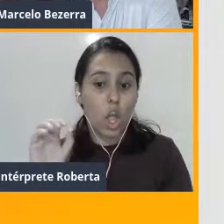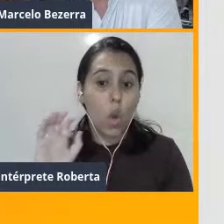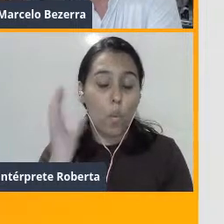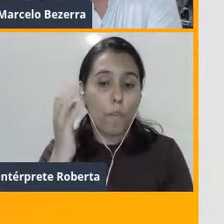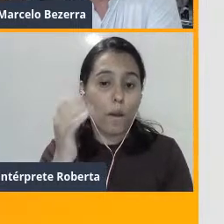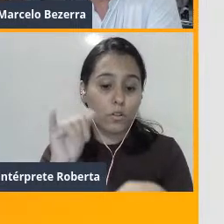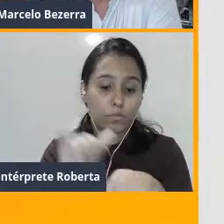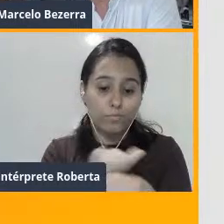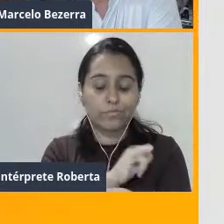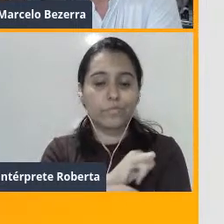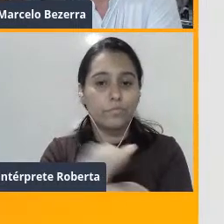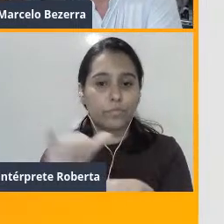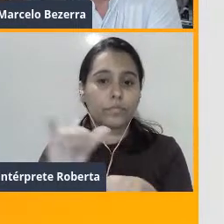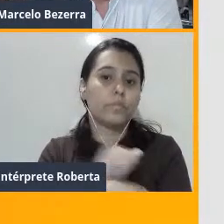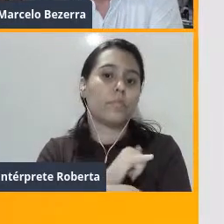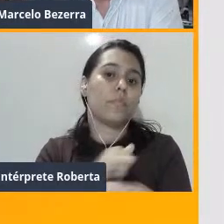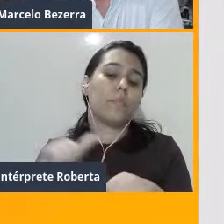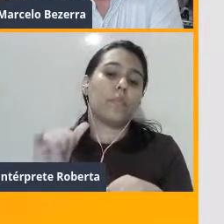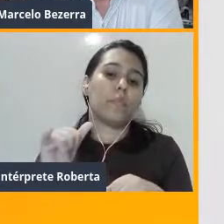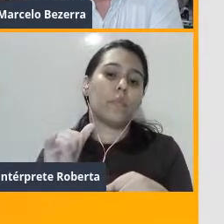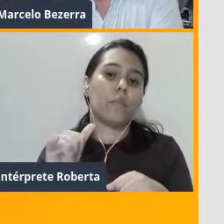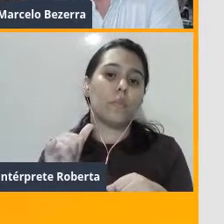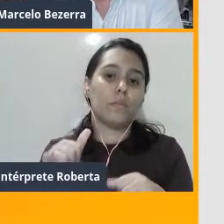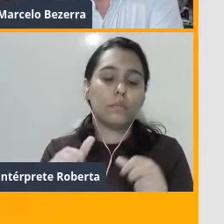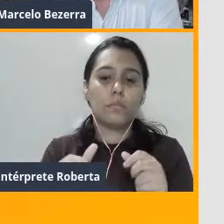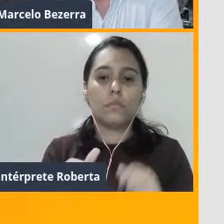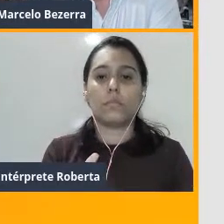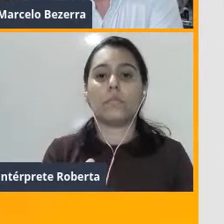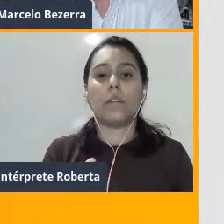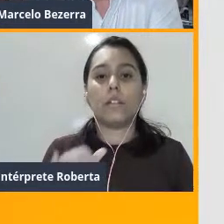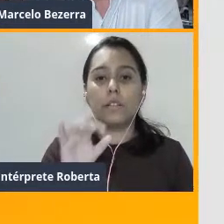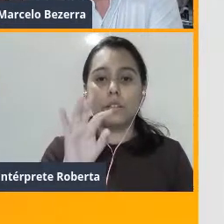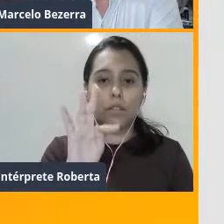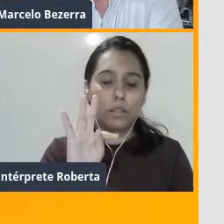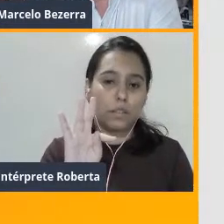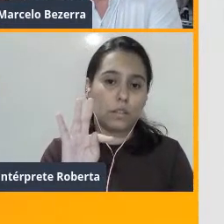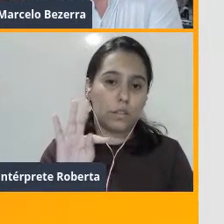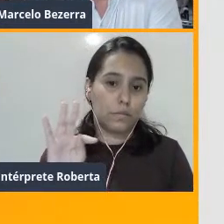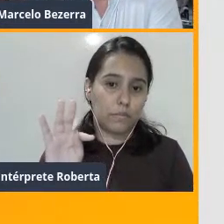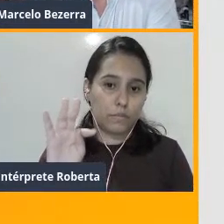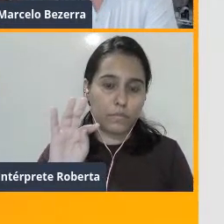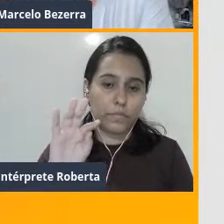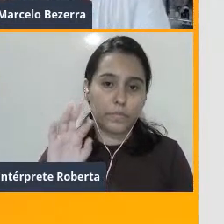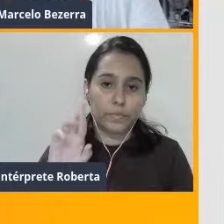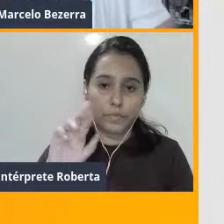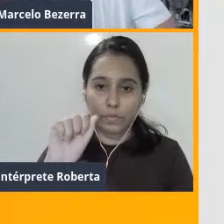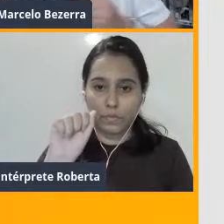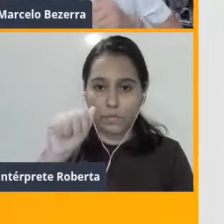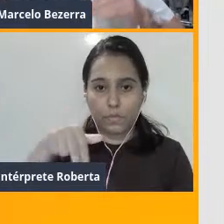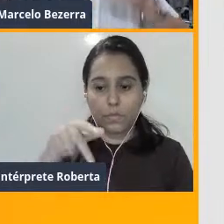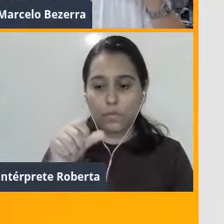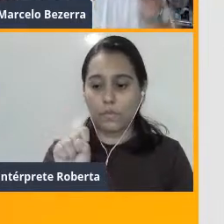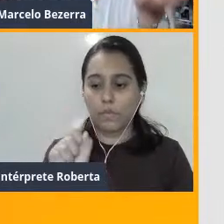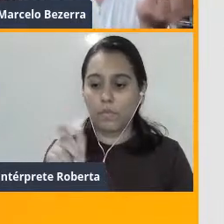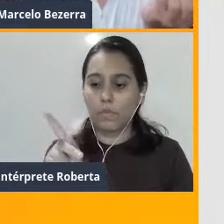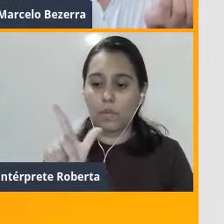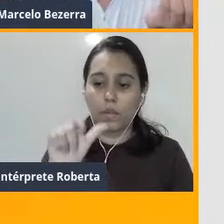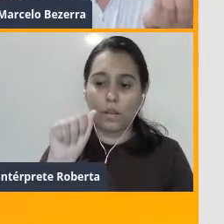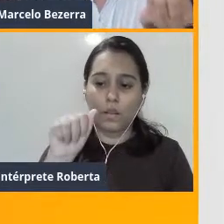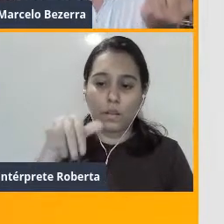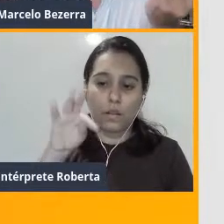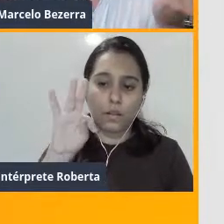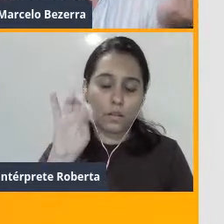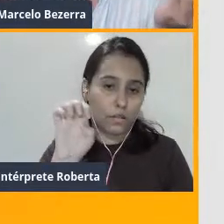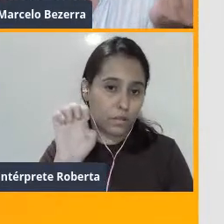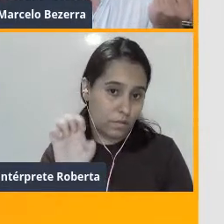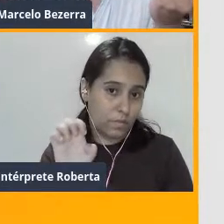de fato, executadas. E você, inclusive, poderia ver o transplante